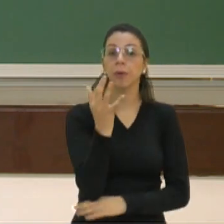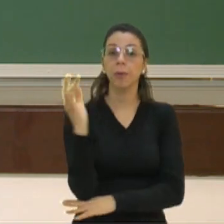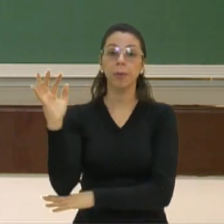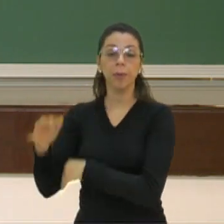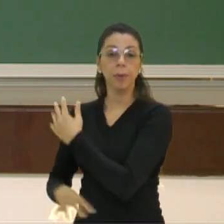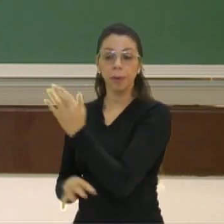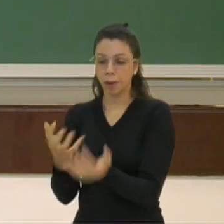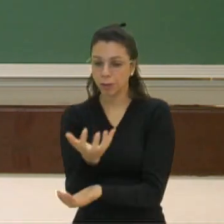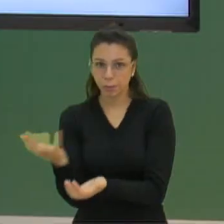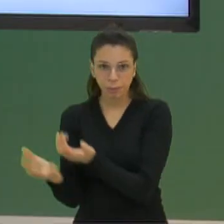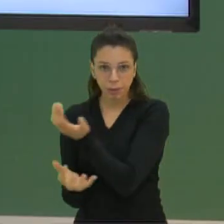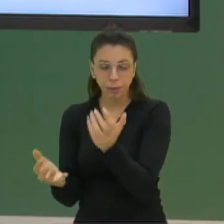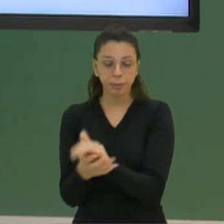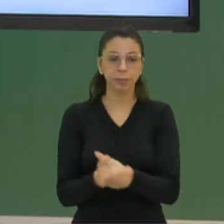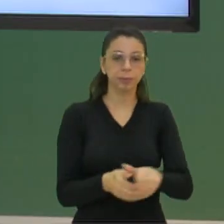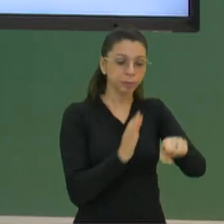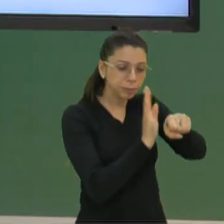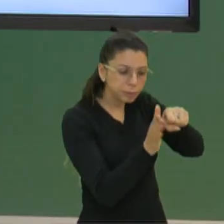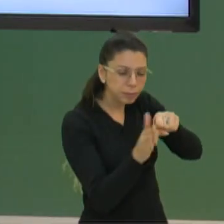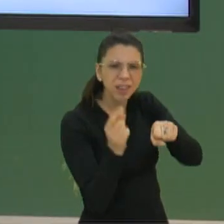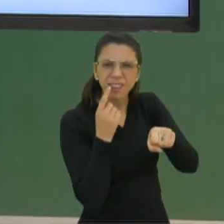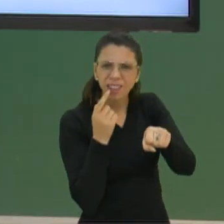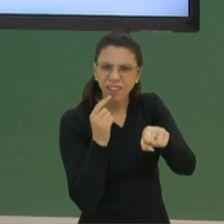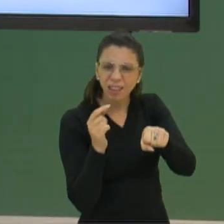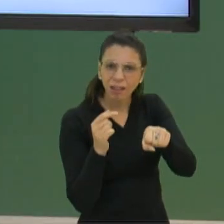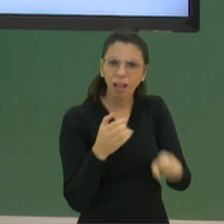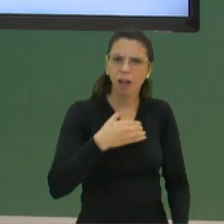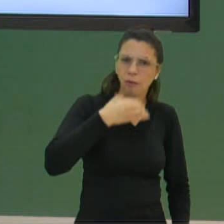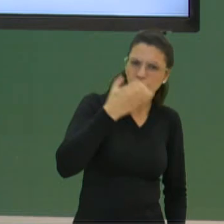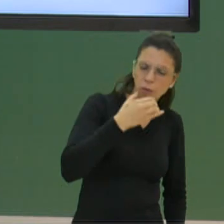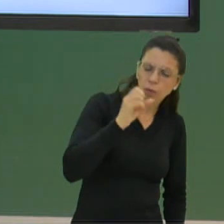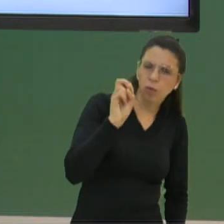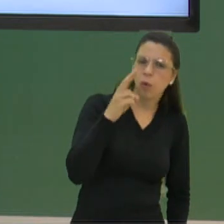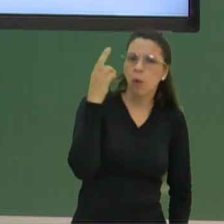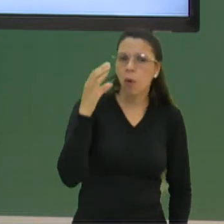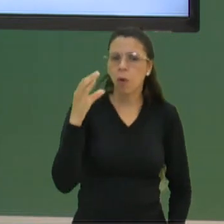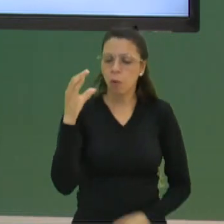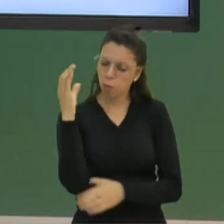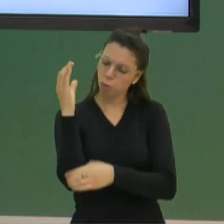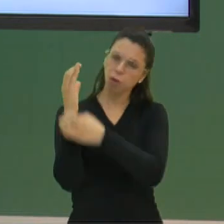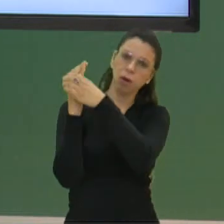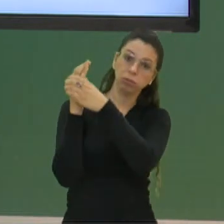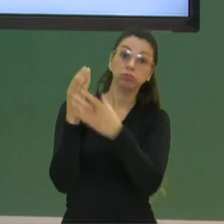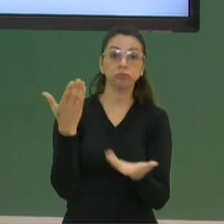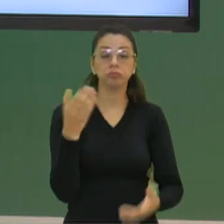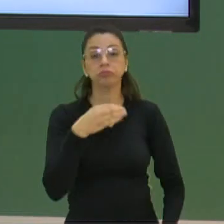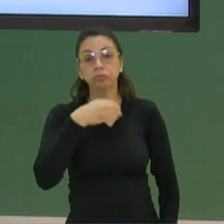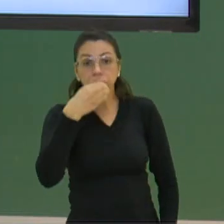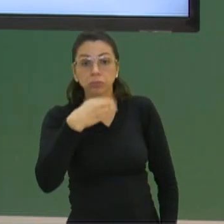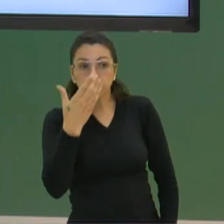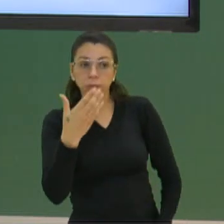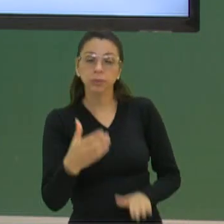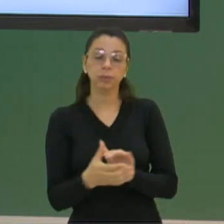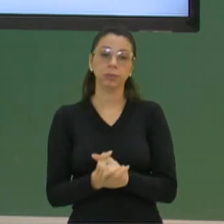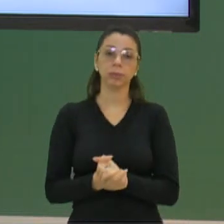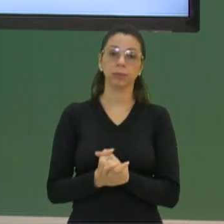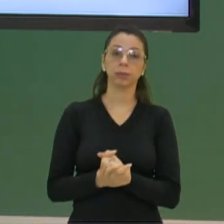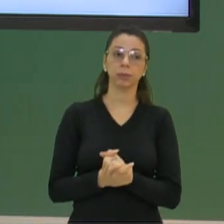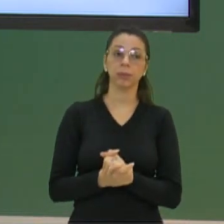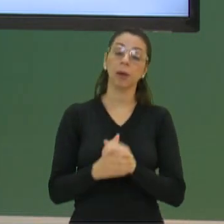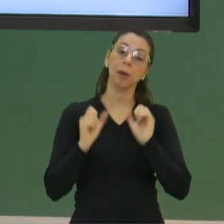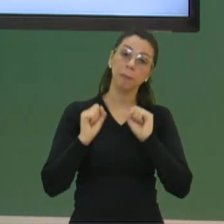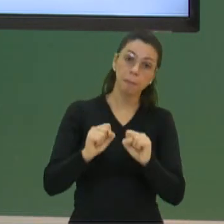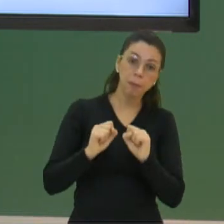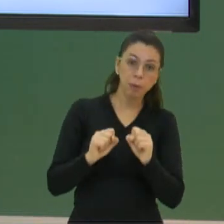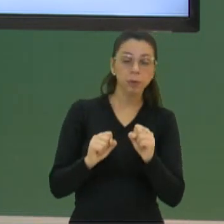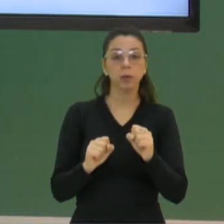aqui. O tomate, ele é um fruto ou um caule? Ele é um fruto. Então, das opções que nós tínhamos, pode